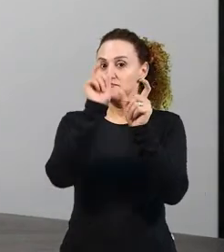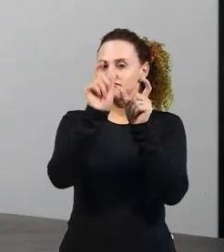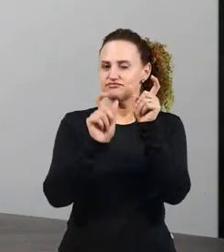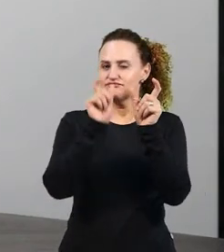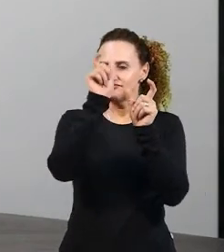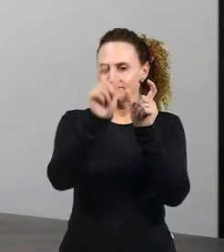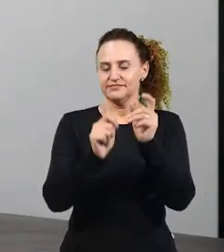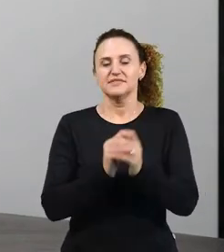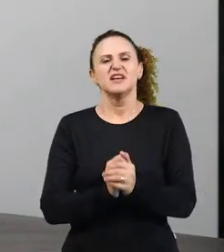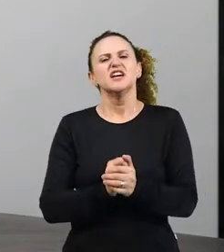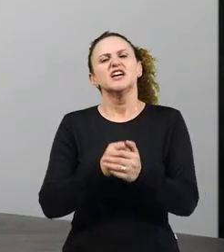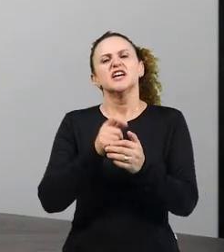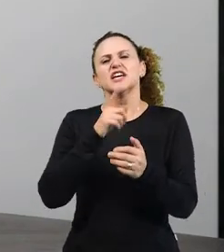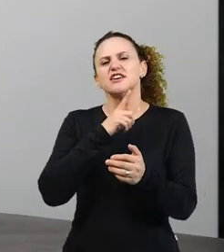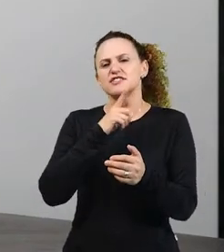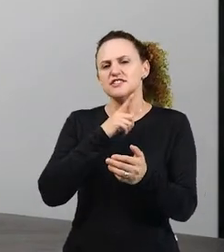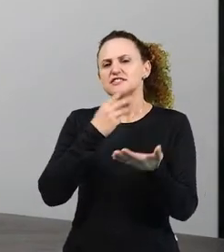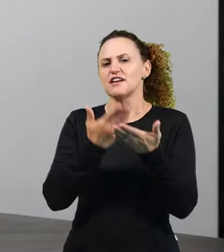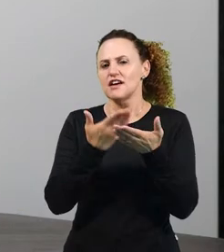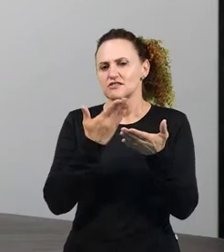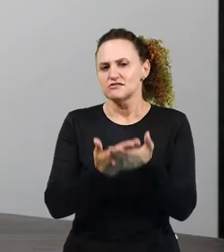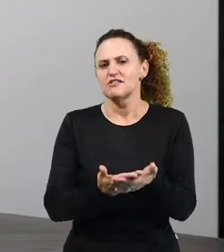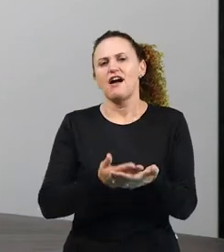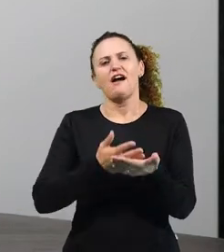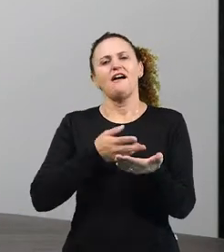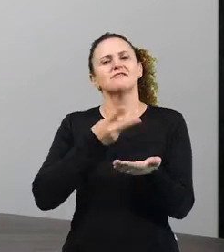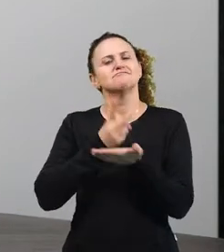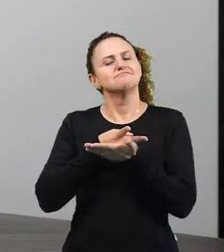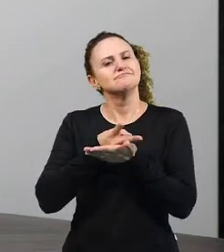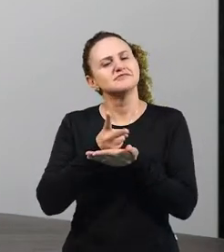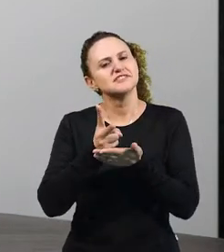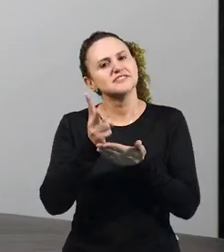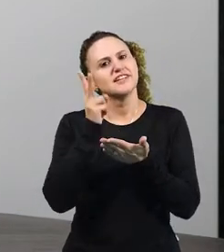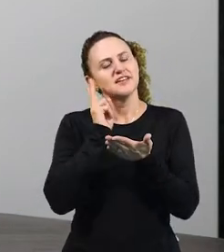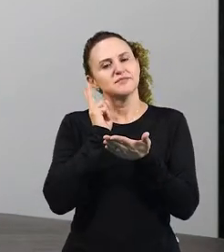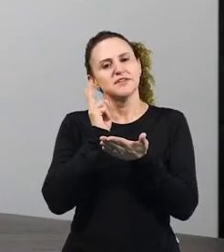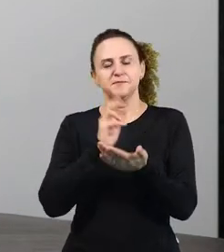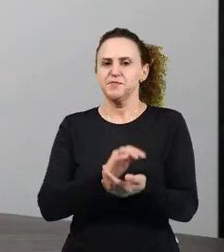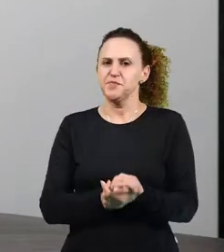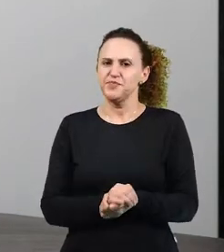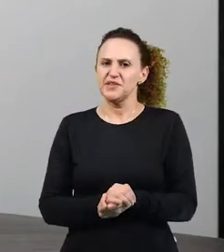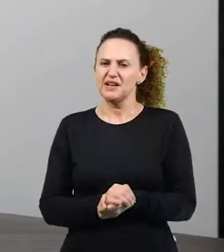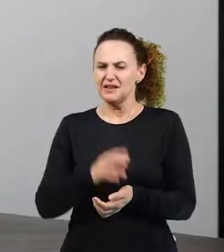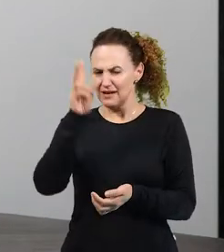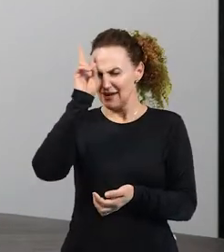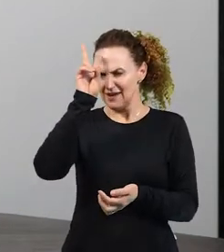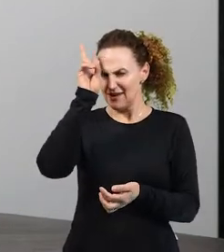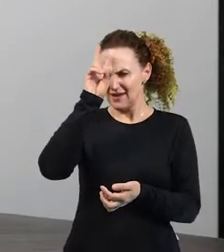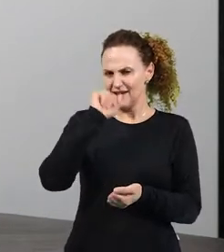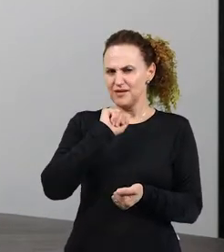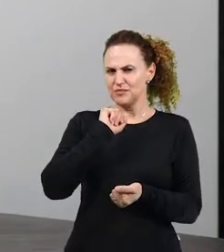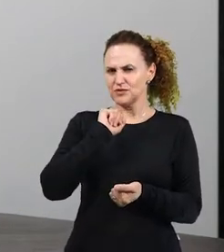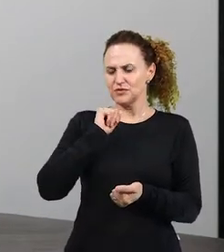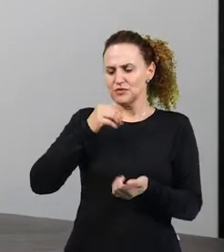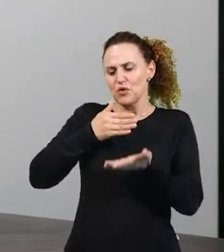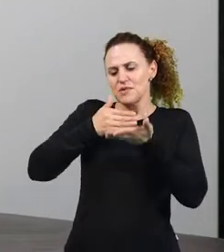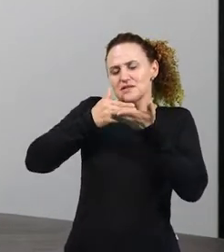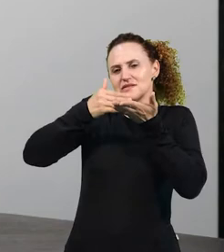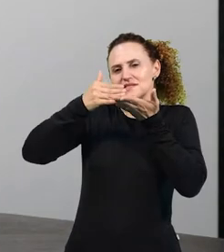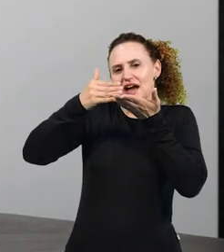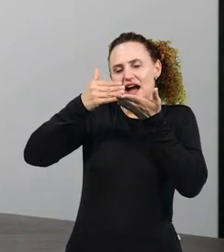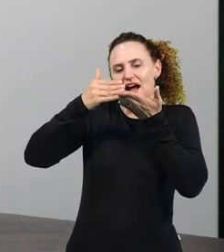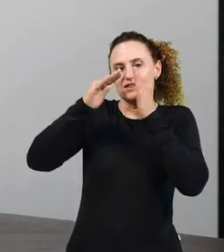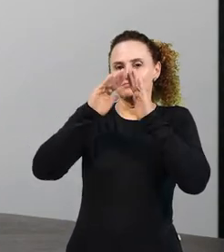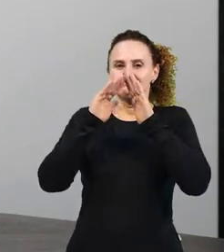têm estudado desde sempre. Desde que vocês entraram na escola, vocês já